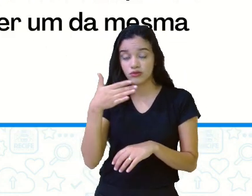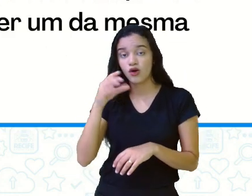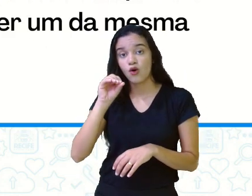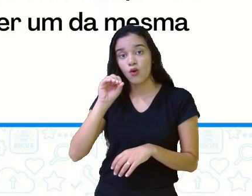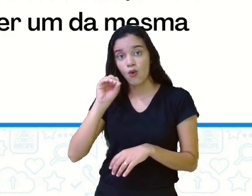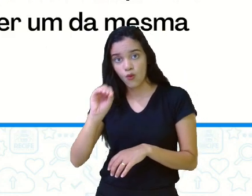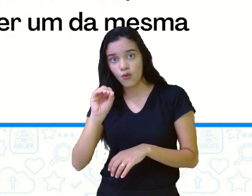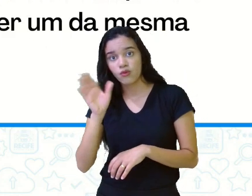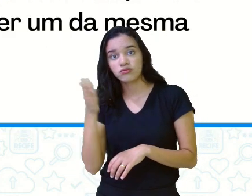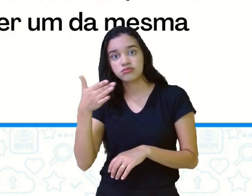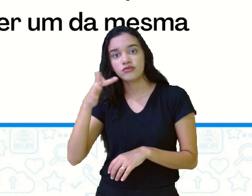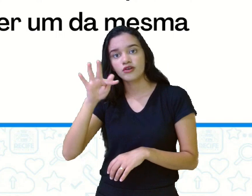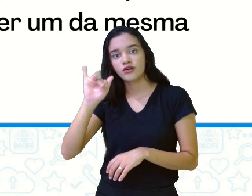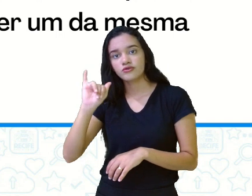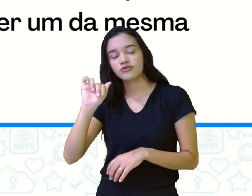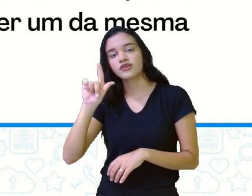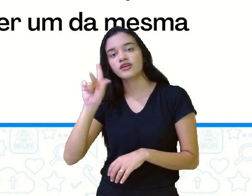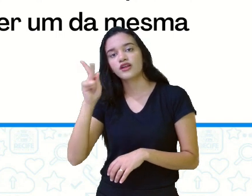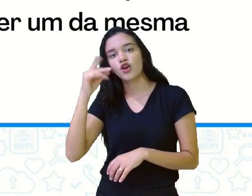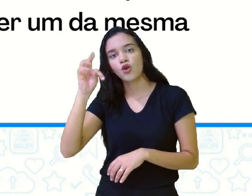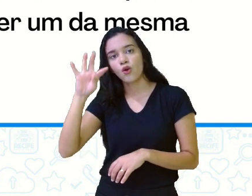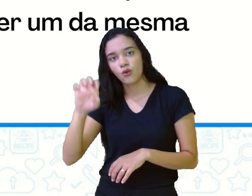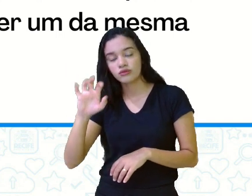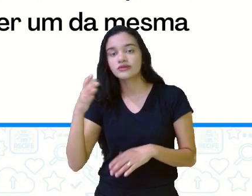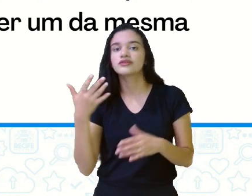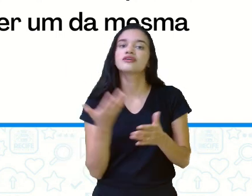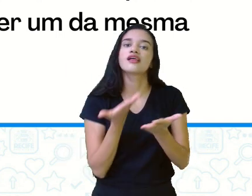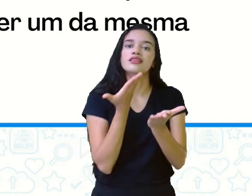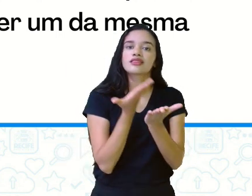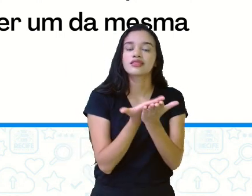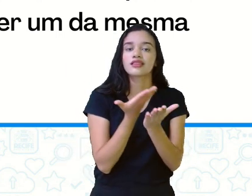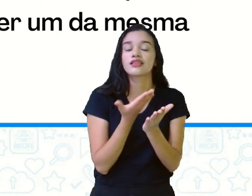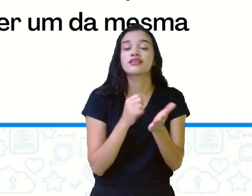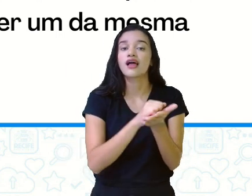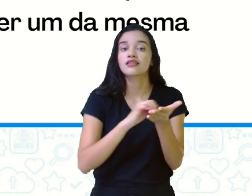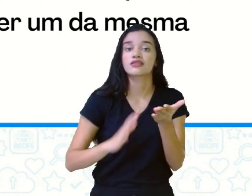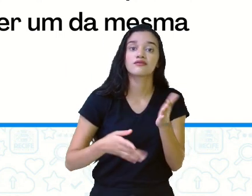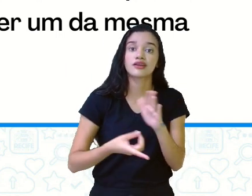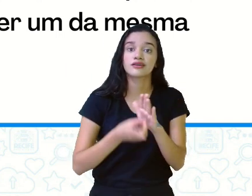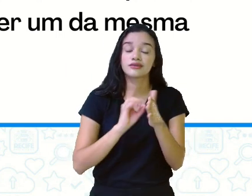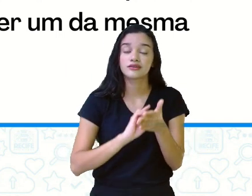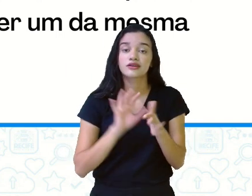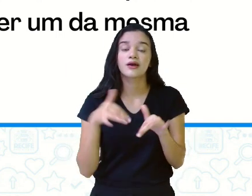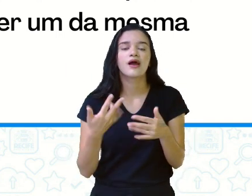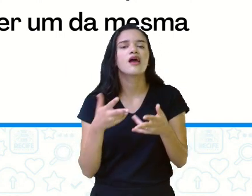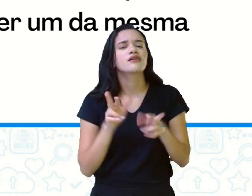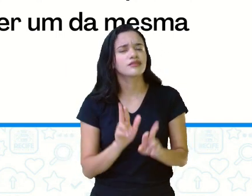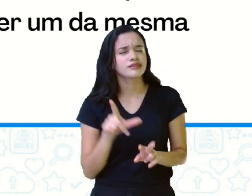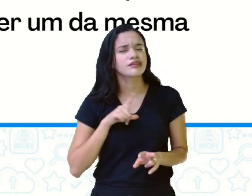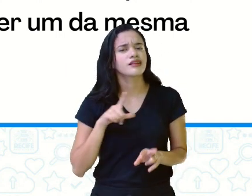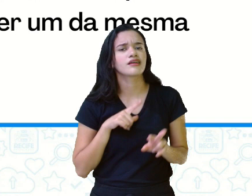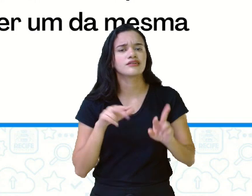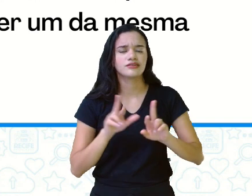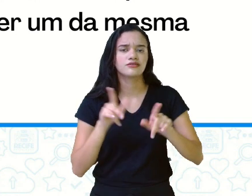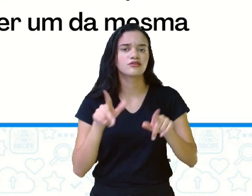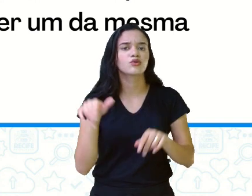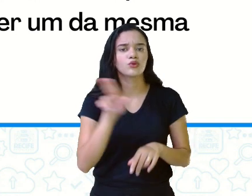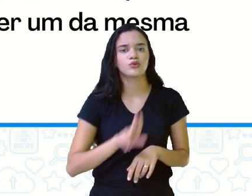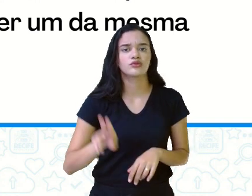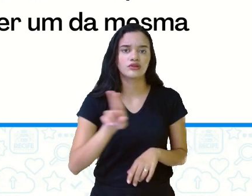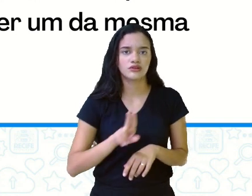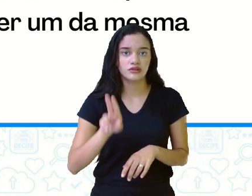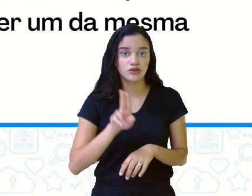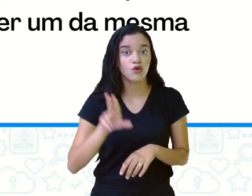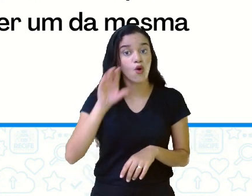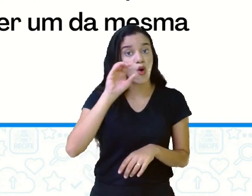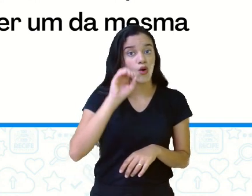presente. Na atividade anterior, podemos perceber que há diferença no uso dos artigos. Quando utilizamos O,